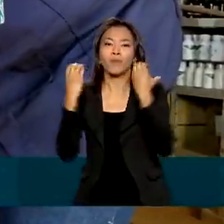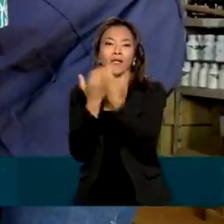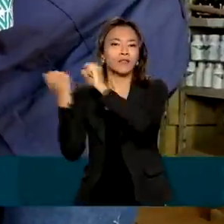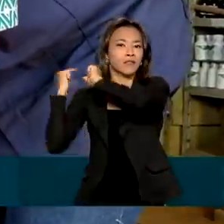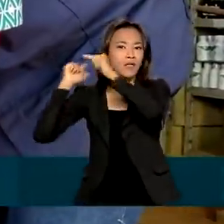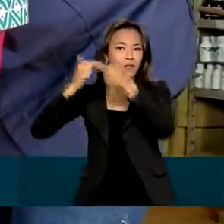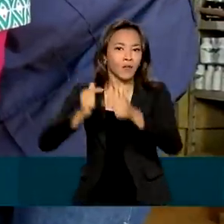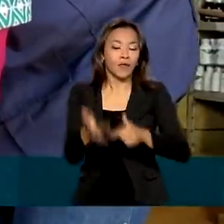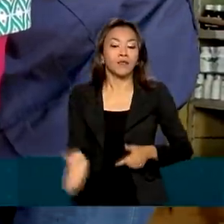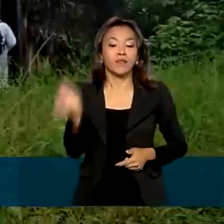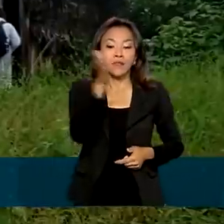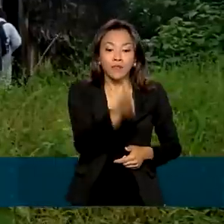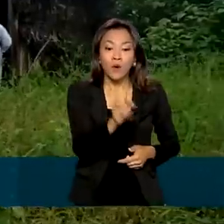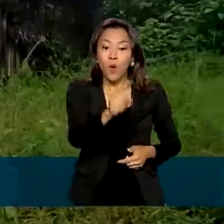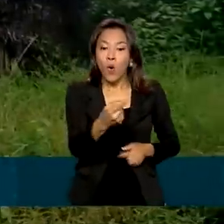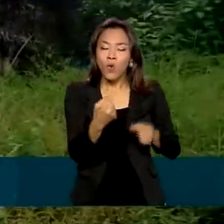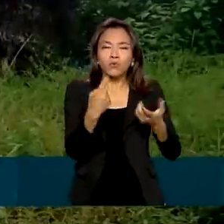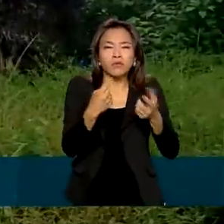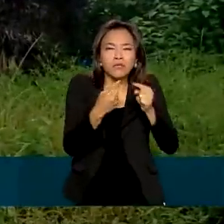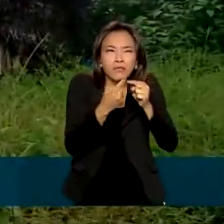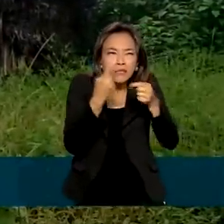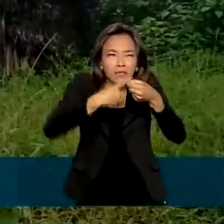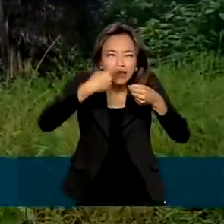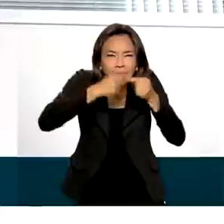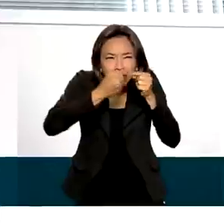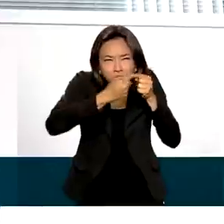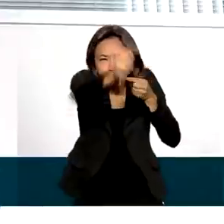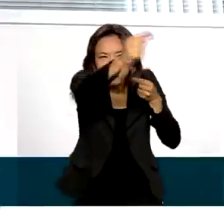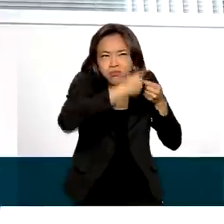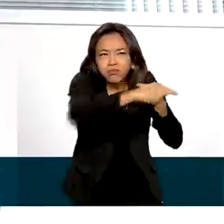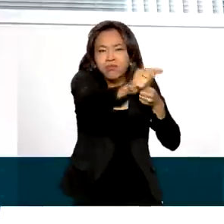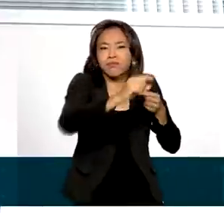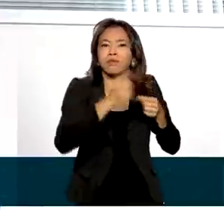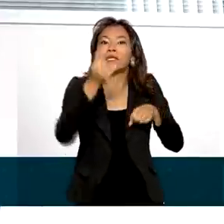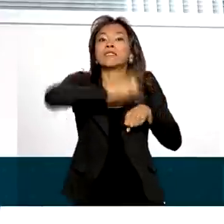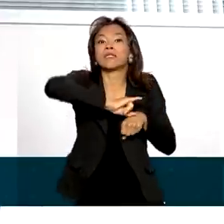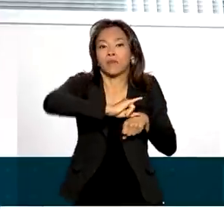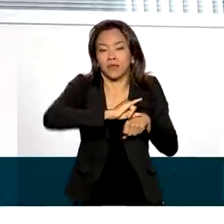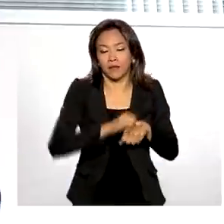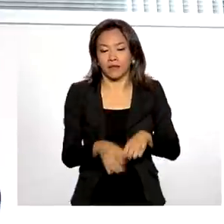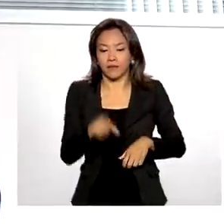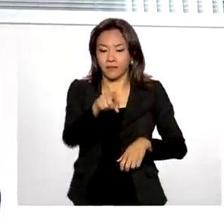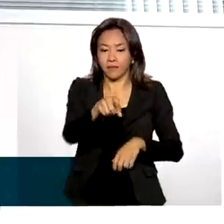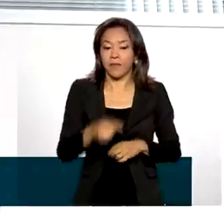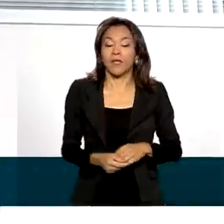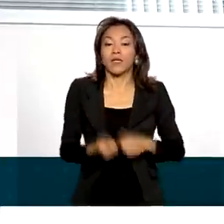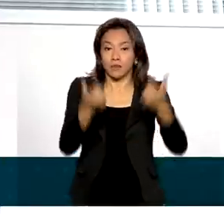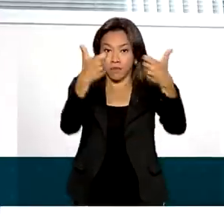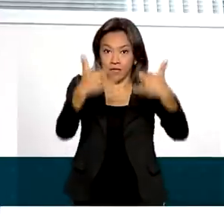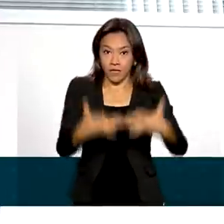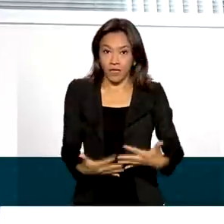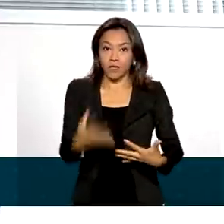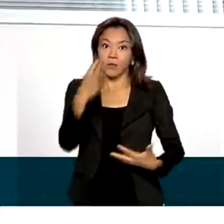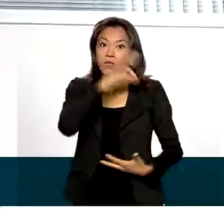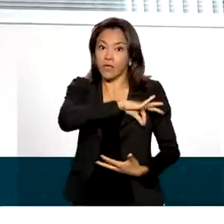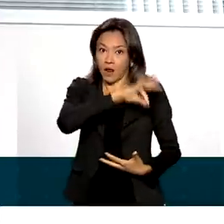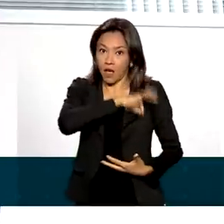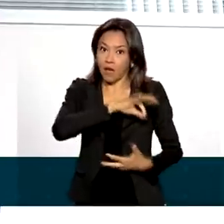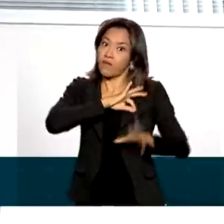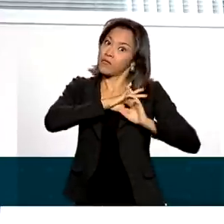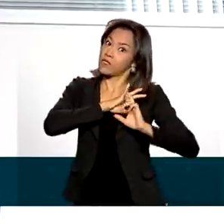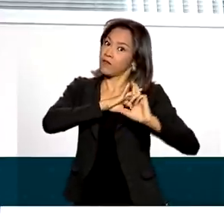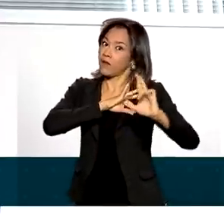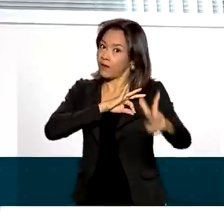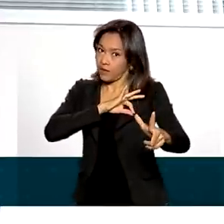municípios afastados dos grandes centros urbanos. Os médicos vão estar recebendo salários diferenciados em